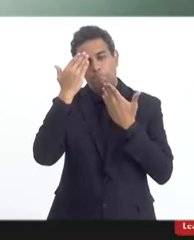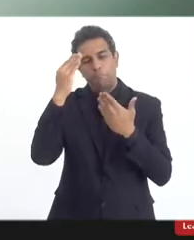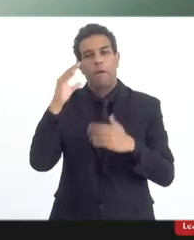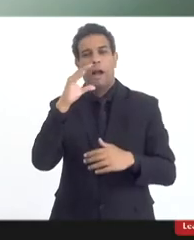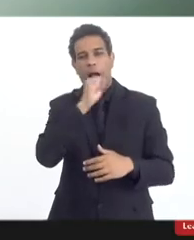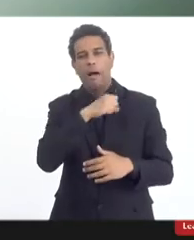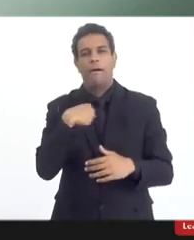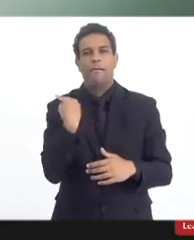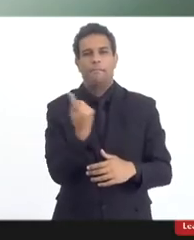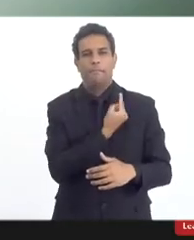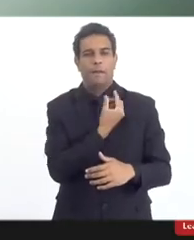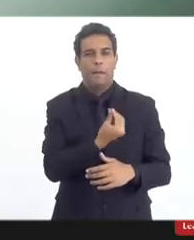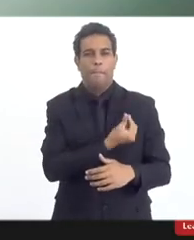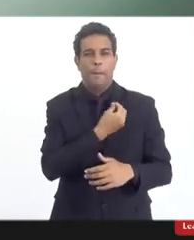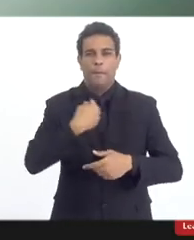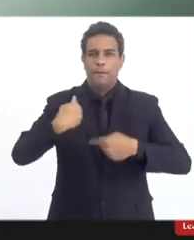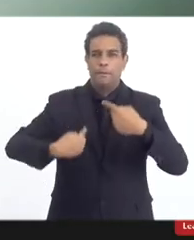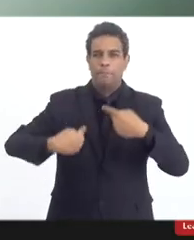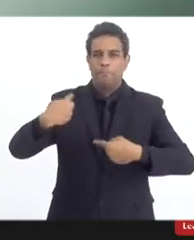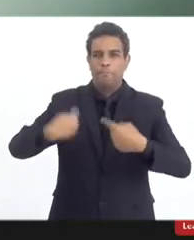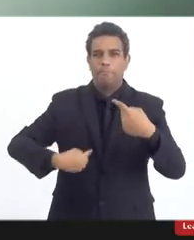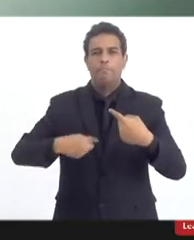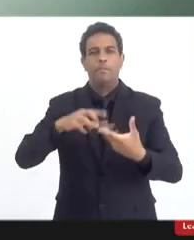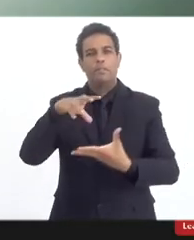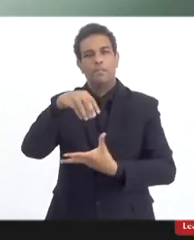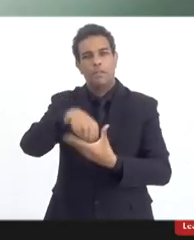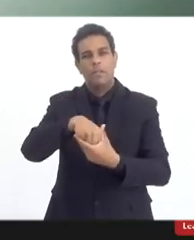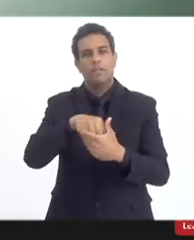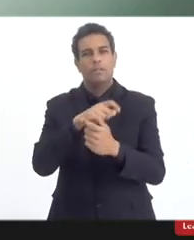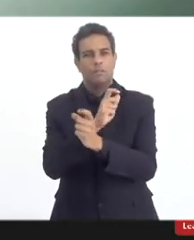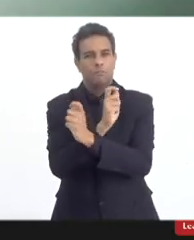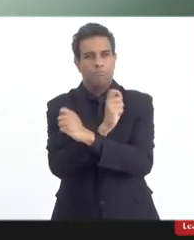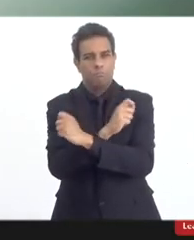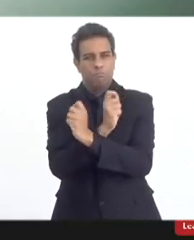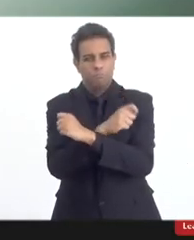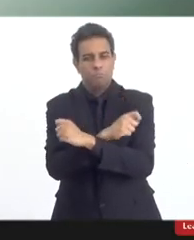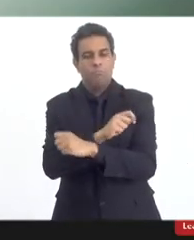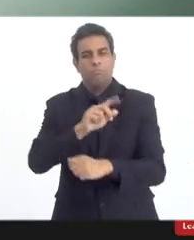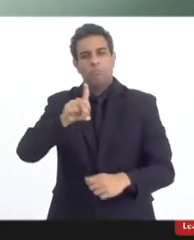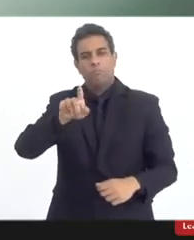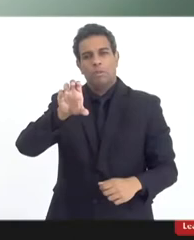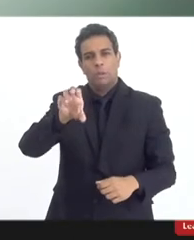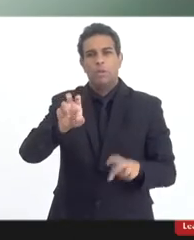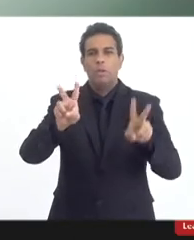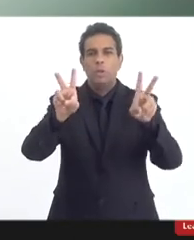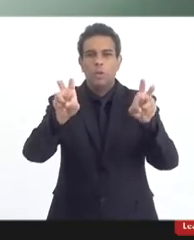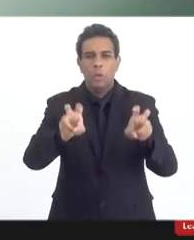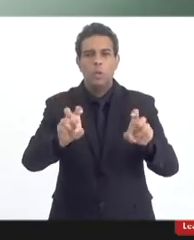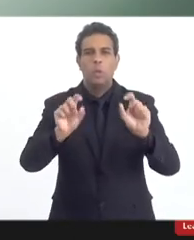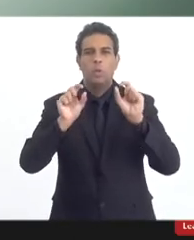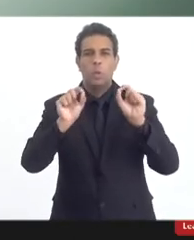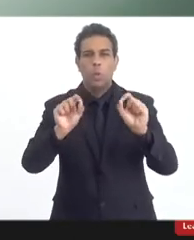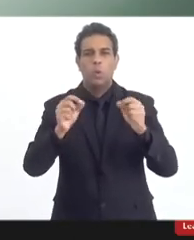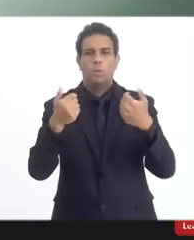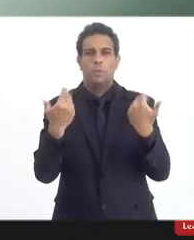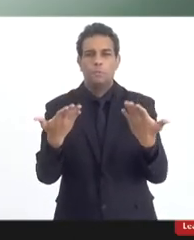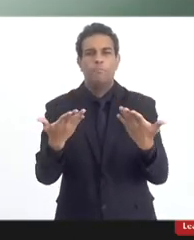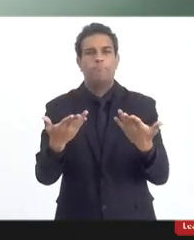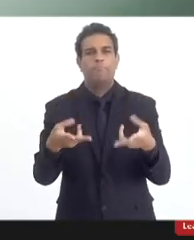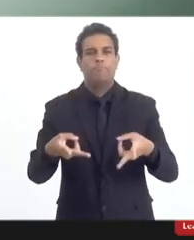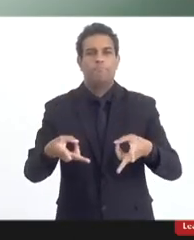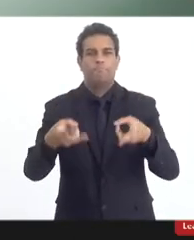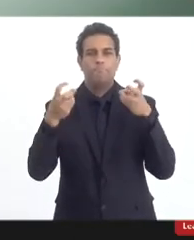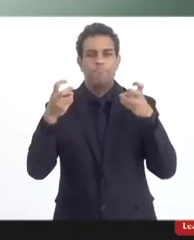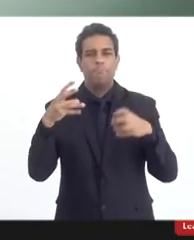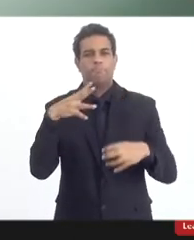tive a oportunidade de participar de um debate na PUC, que tratava exatamente da Fraternitude. E me chamou